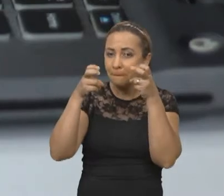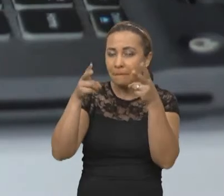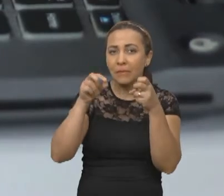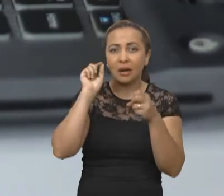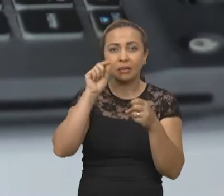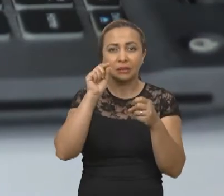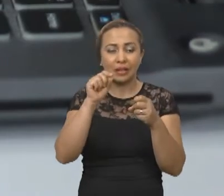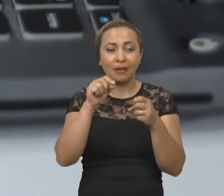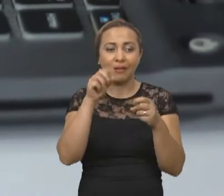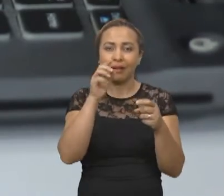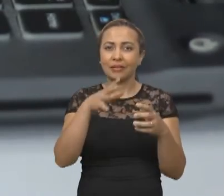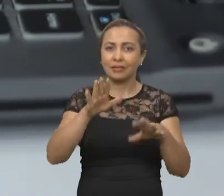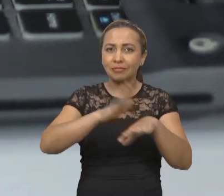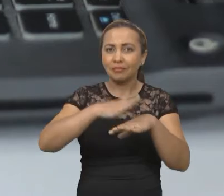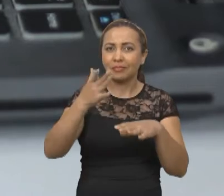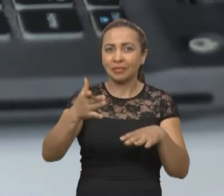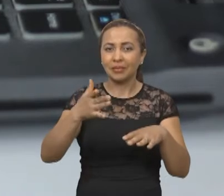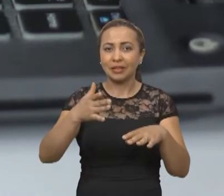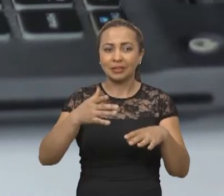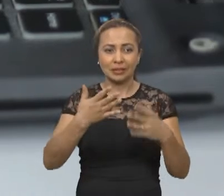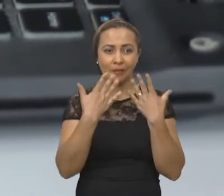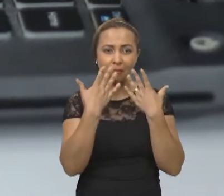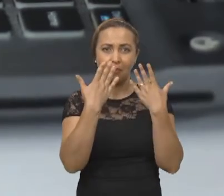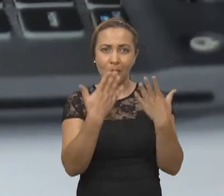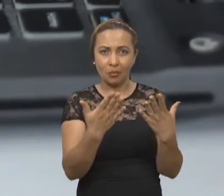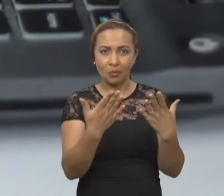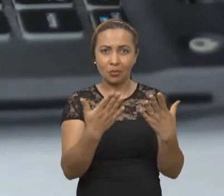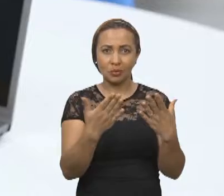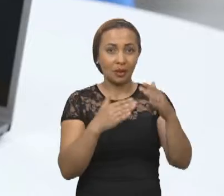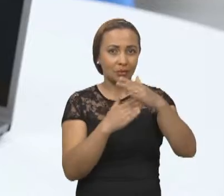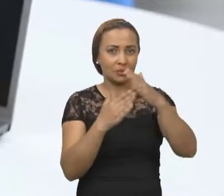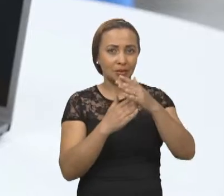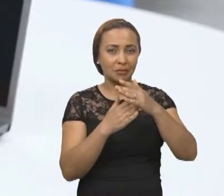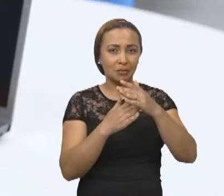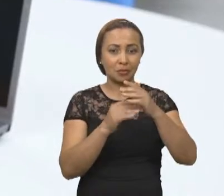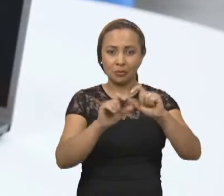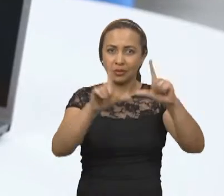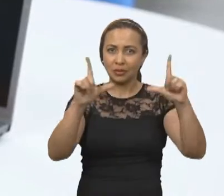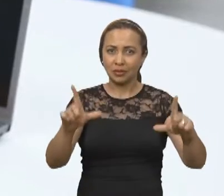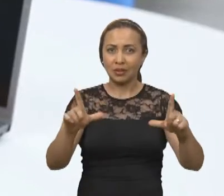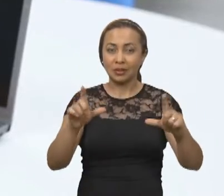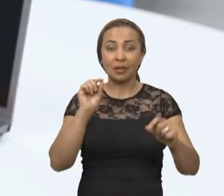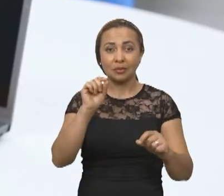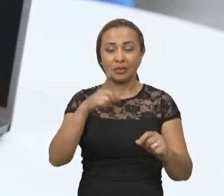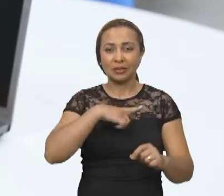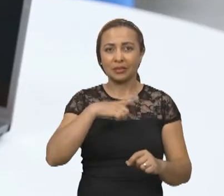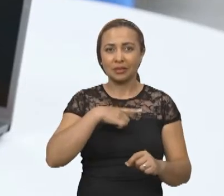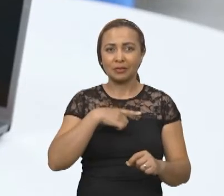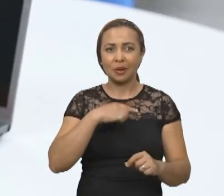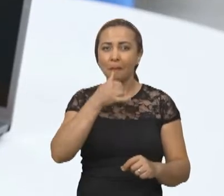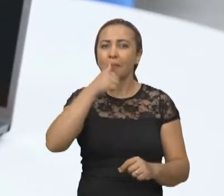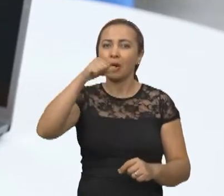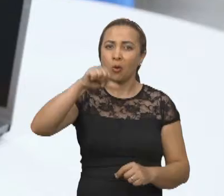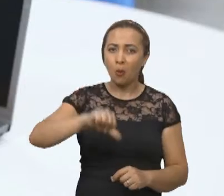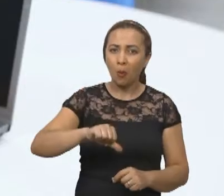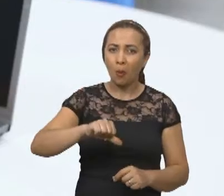que aqueles que foram os que mais foram expostos a tempo de tela foram os que tiveram maior